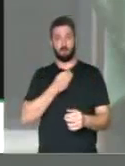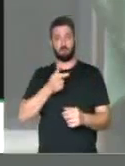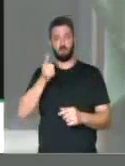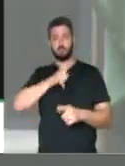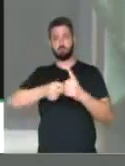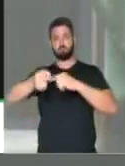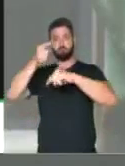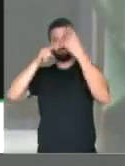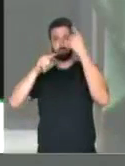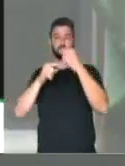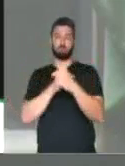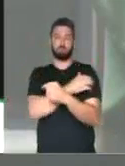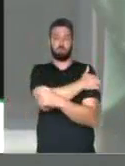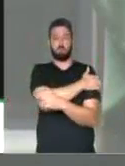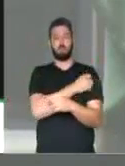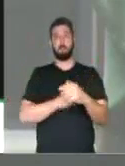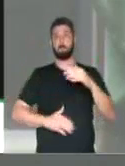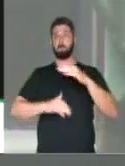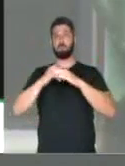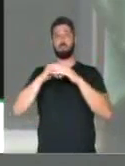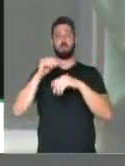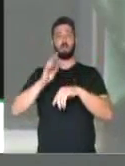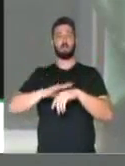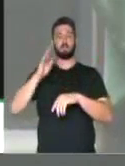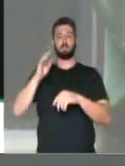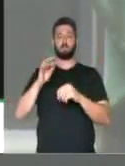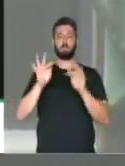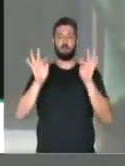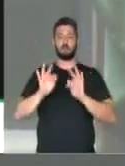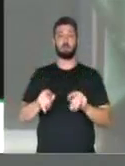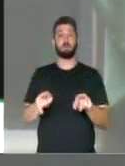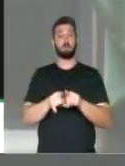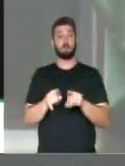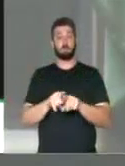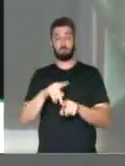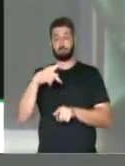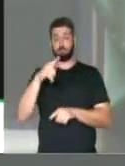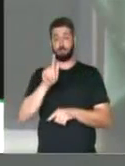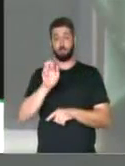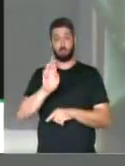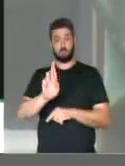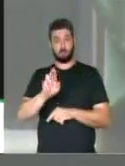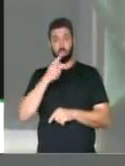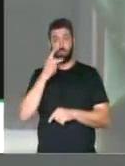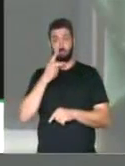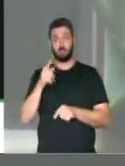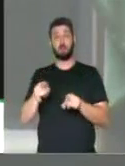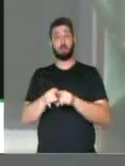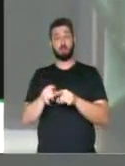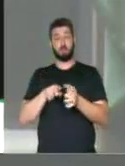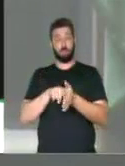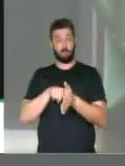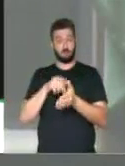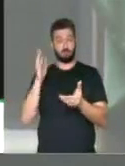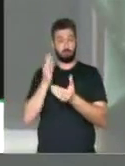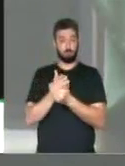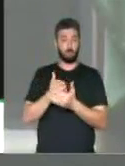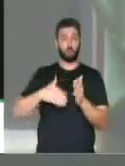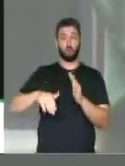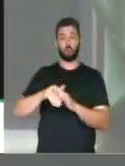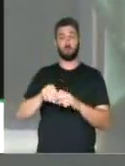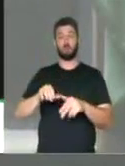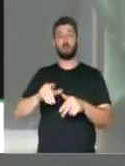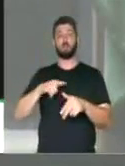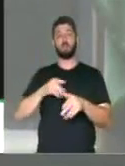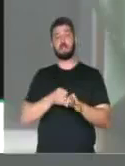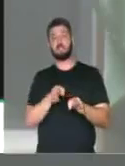possa ser realizada com o máximo de felicidade. Falei também da PGR e dos inquéritos que mostram desvio de